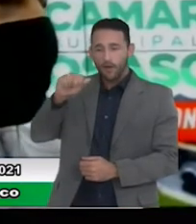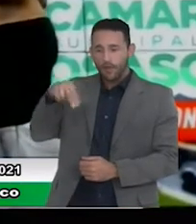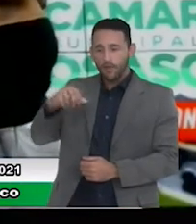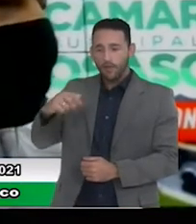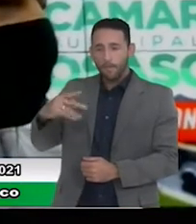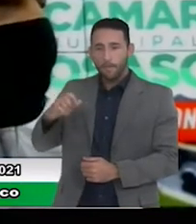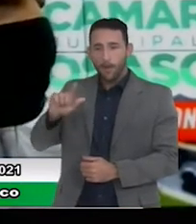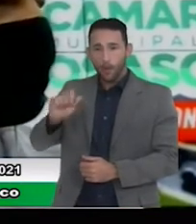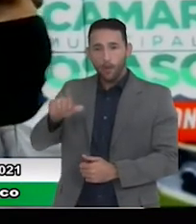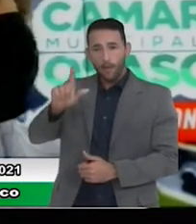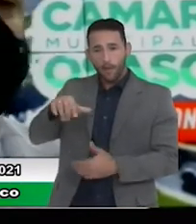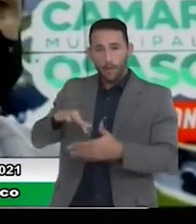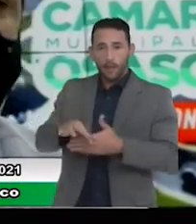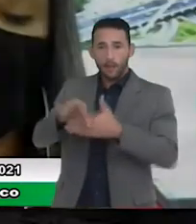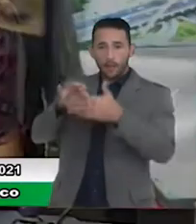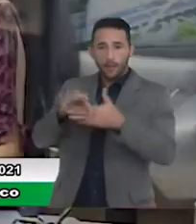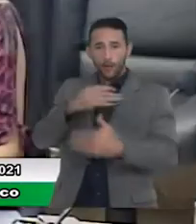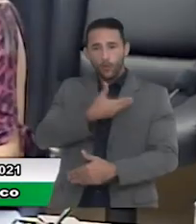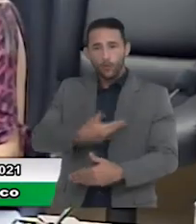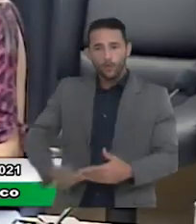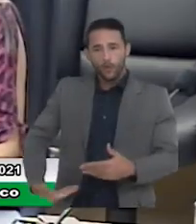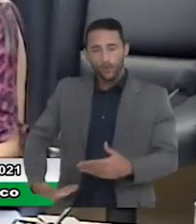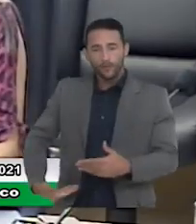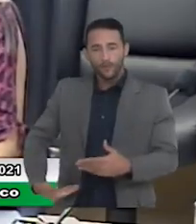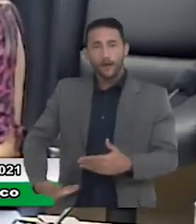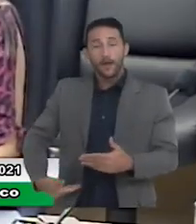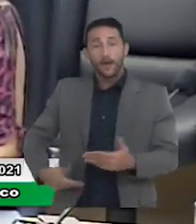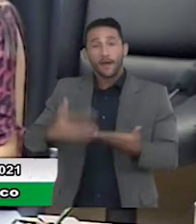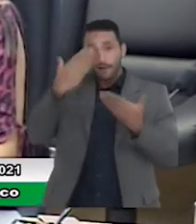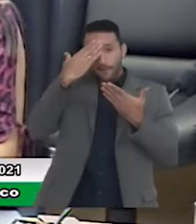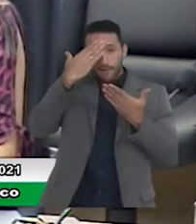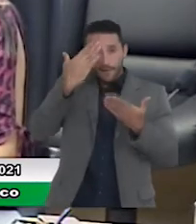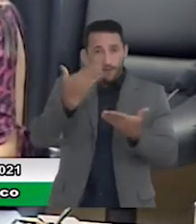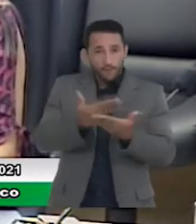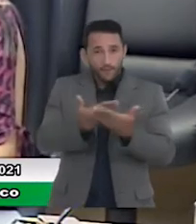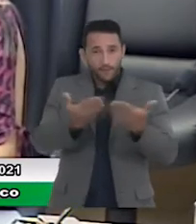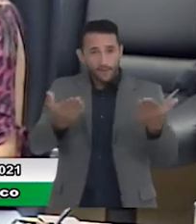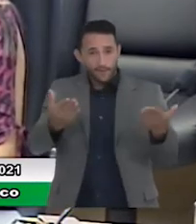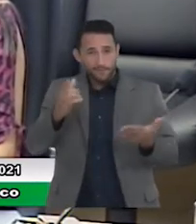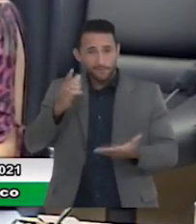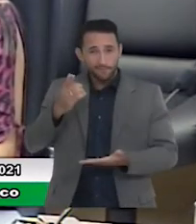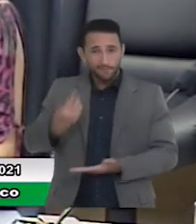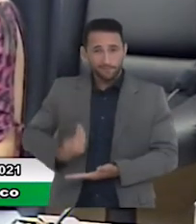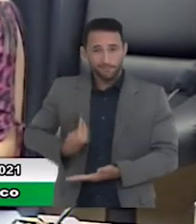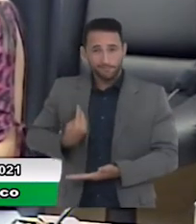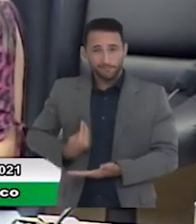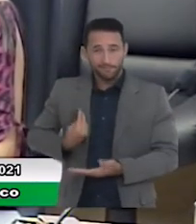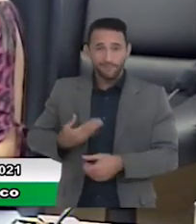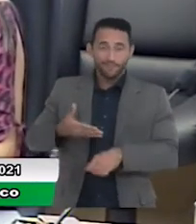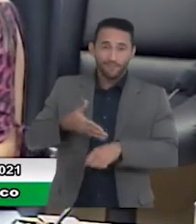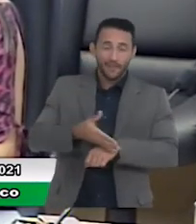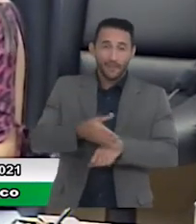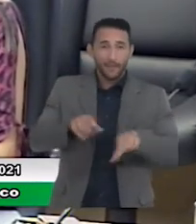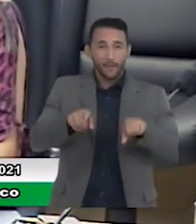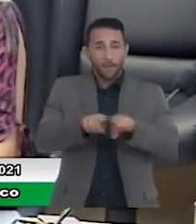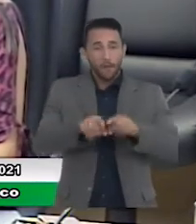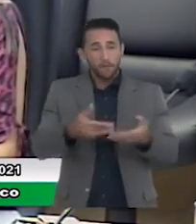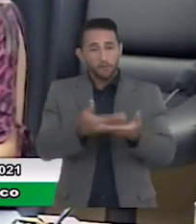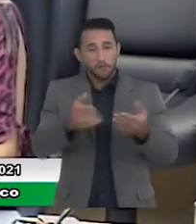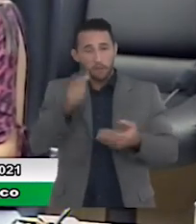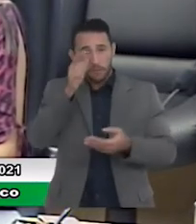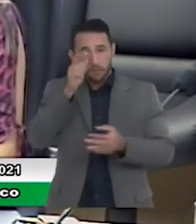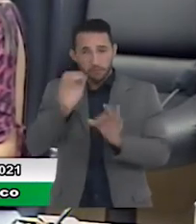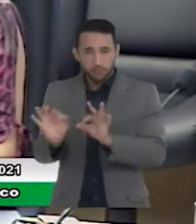nosso governo, eu gostaria de agradecer os participantes dessa audiência por vir de conferência, ao público, à imprensa,